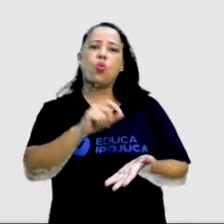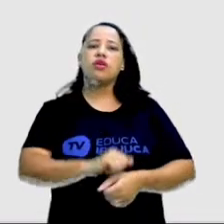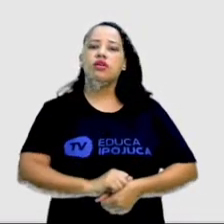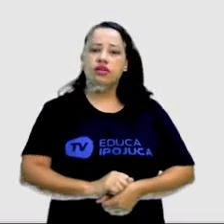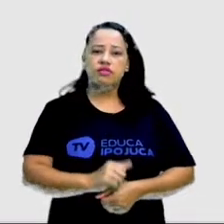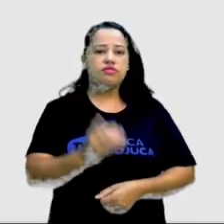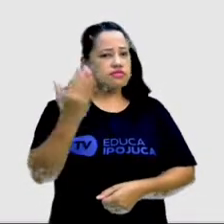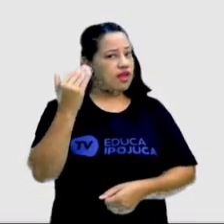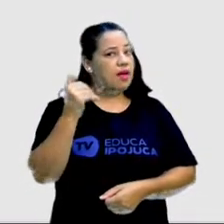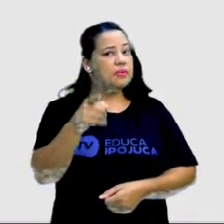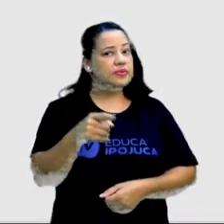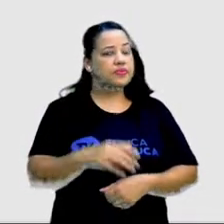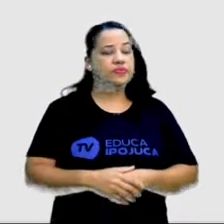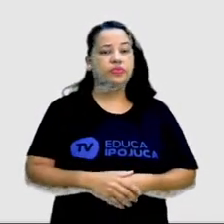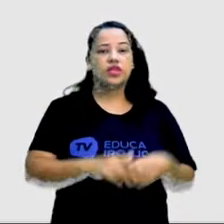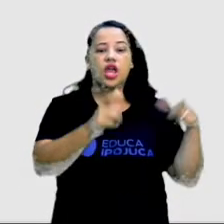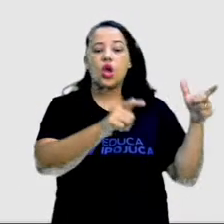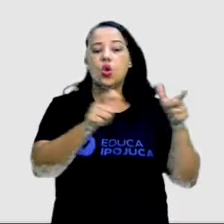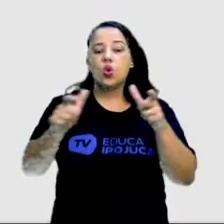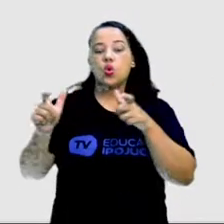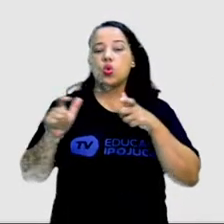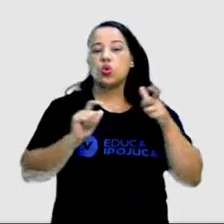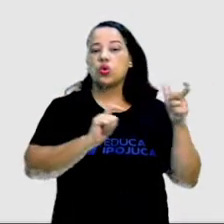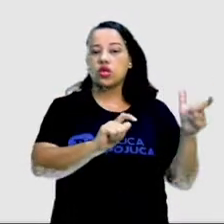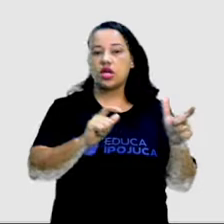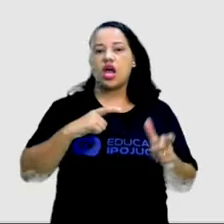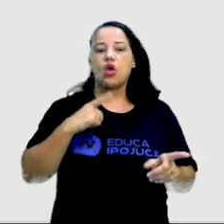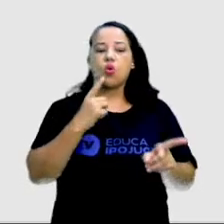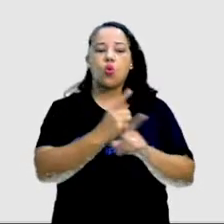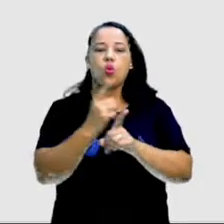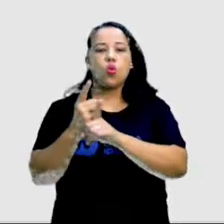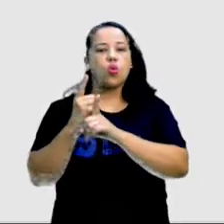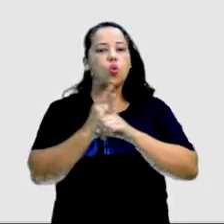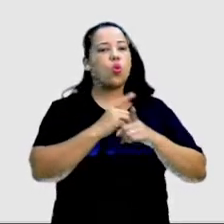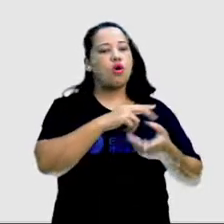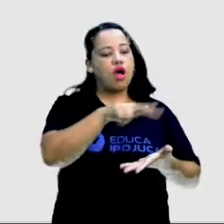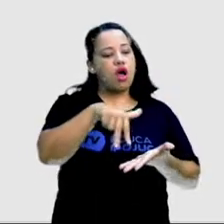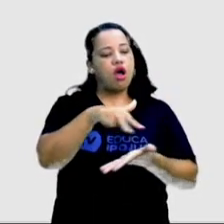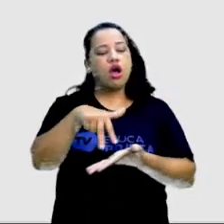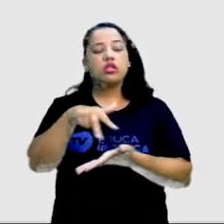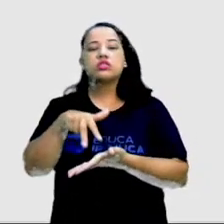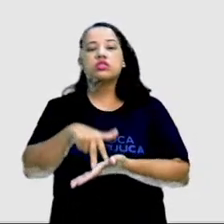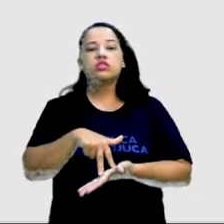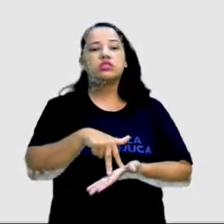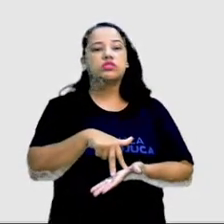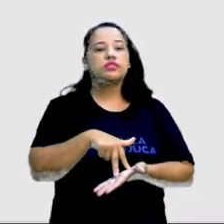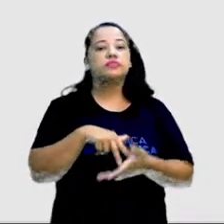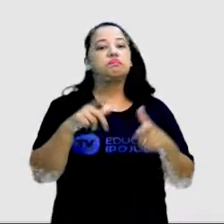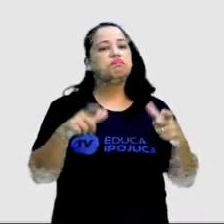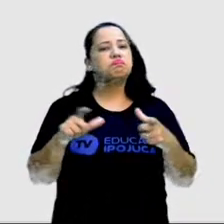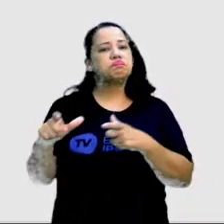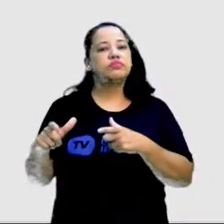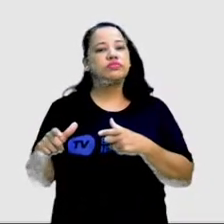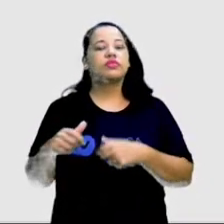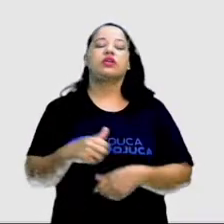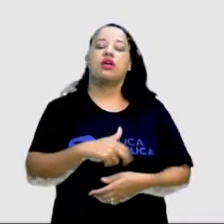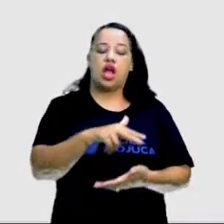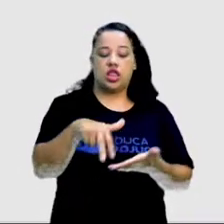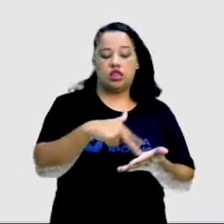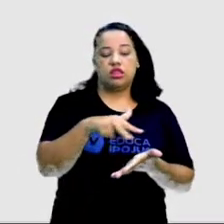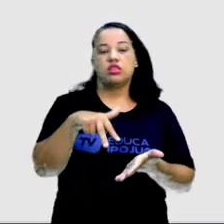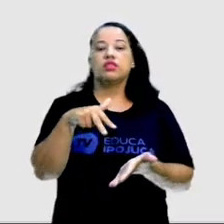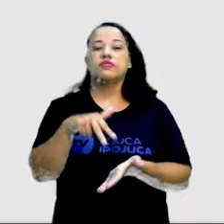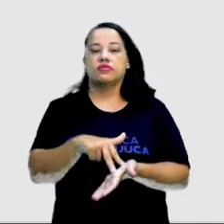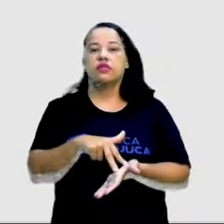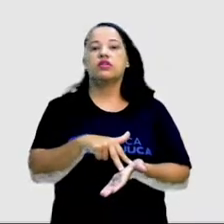E em quais ambientes nós podemos encontrar as danças? Bom, a dança